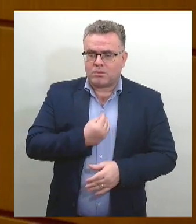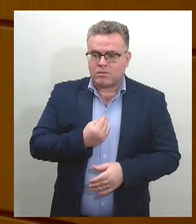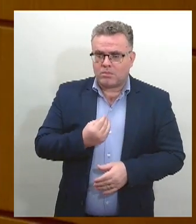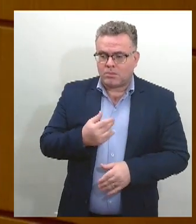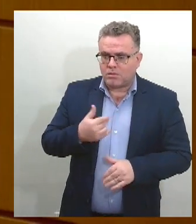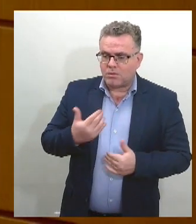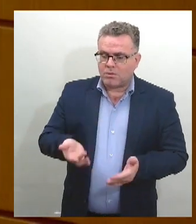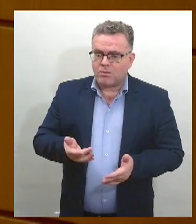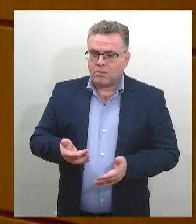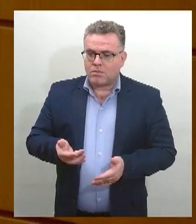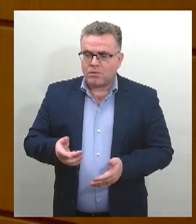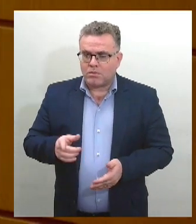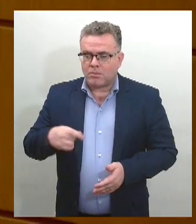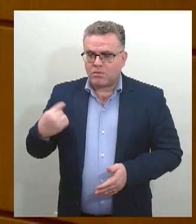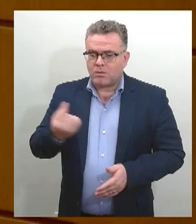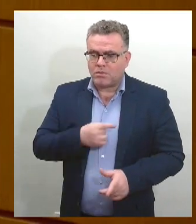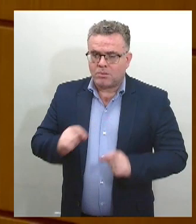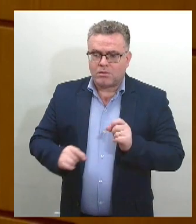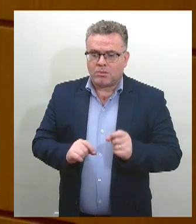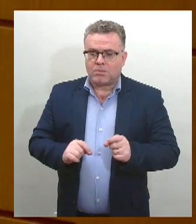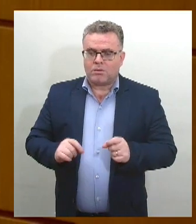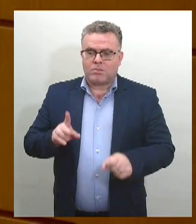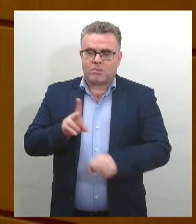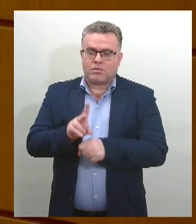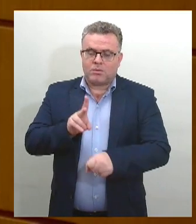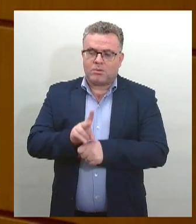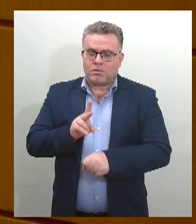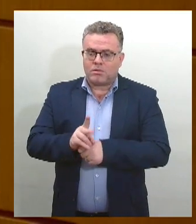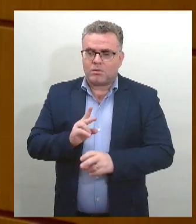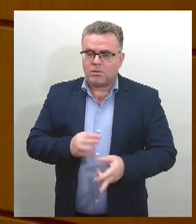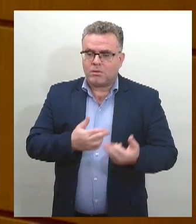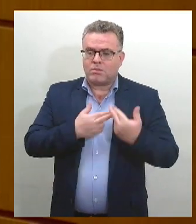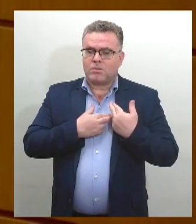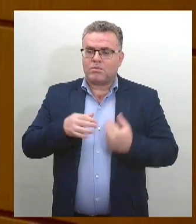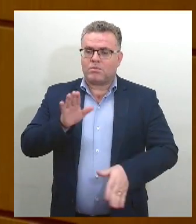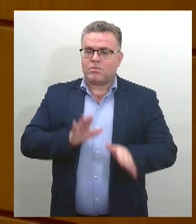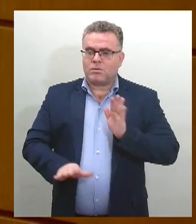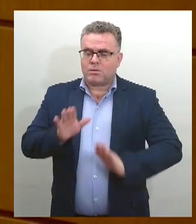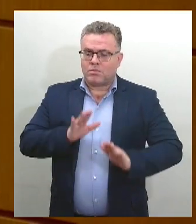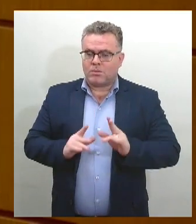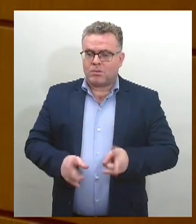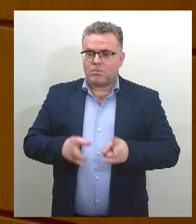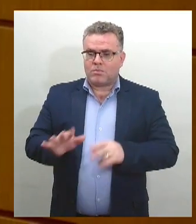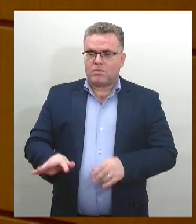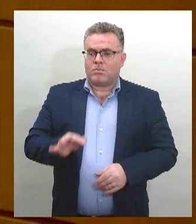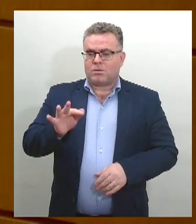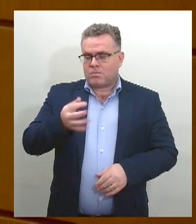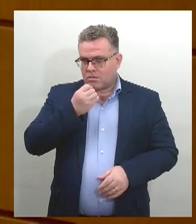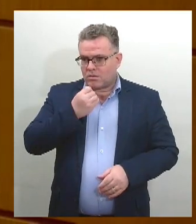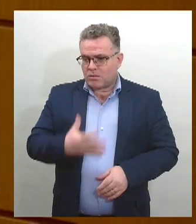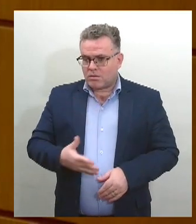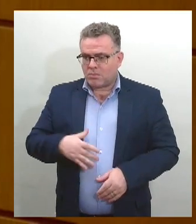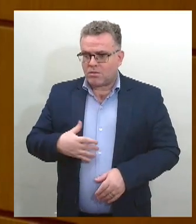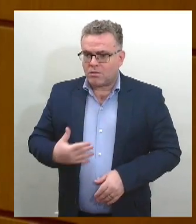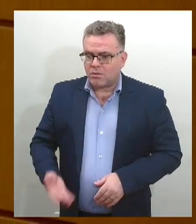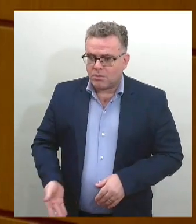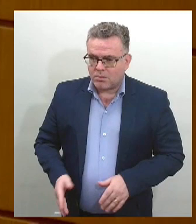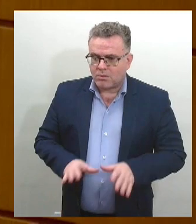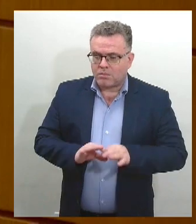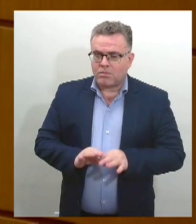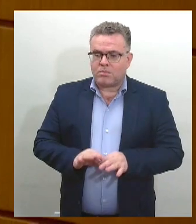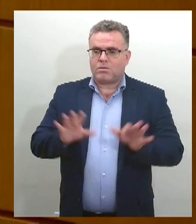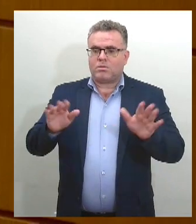palavra seja protegida com responsabilidade, cuidado e um destino claro à emancipação e à libertação dos nossos povos,